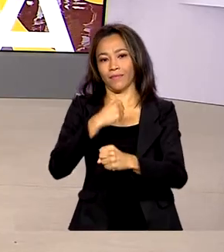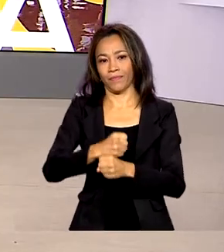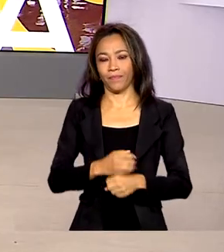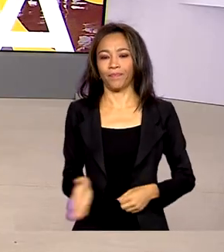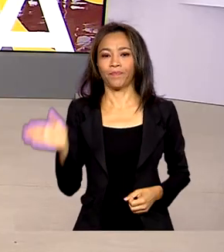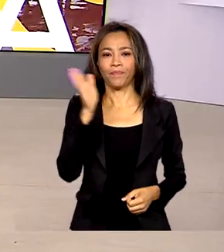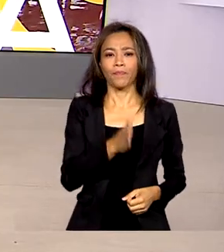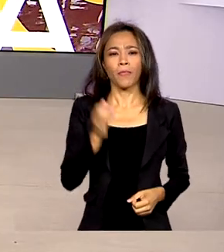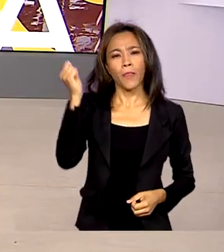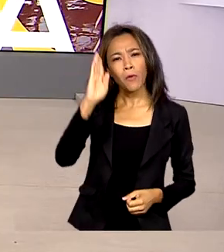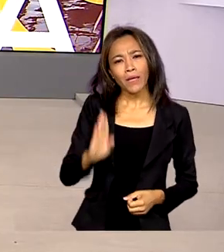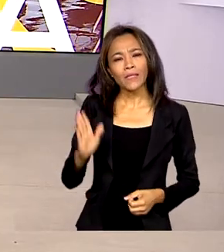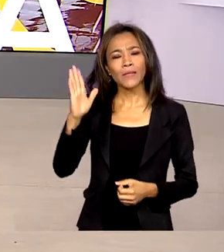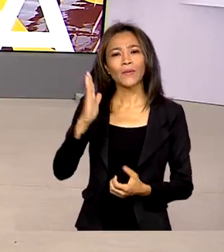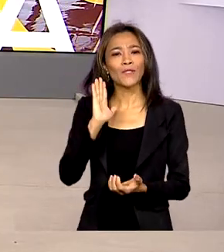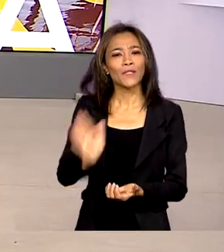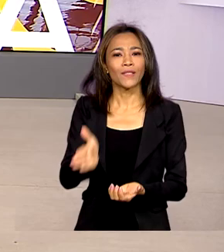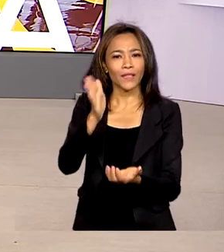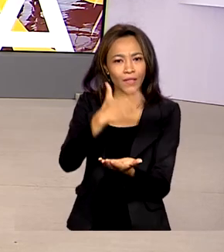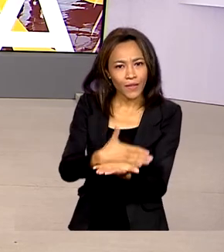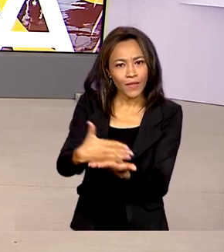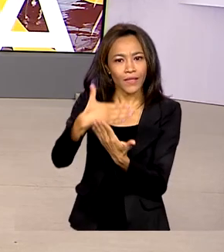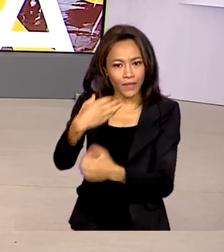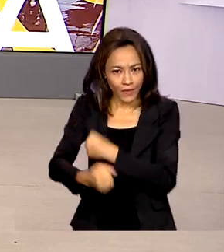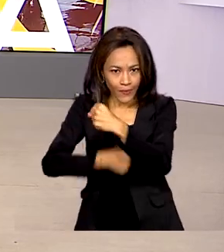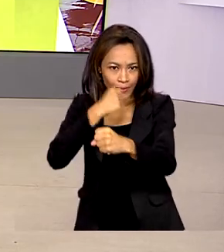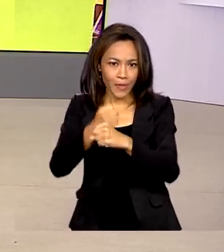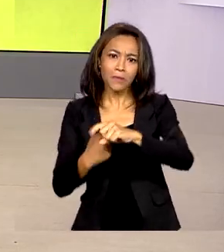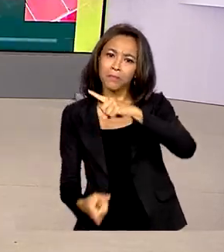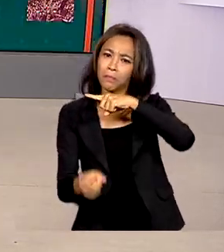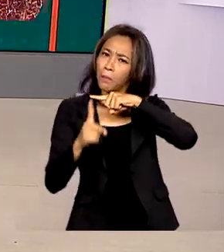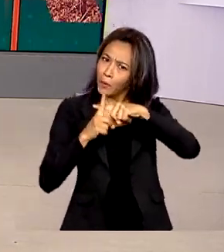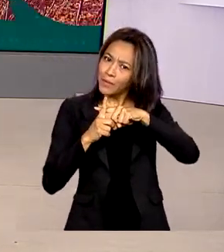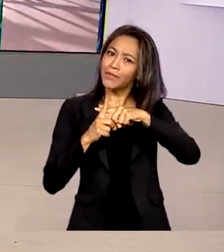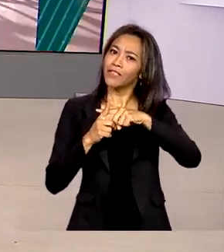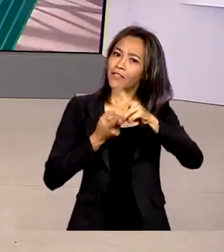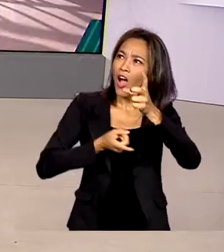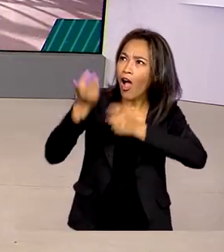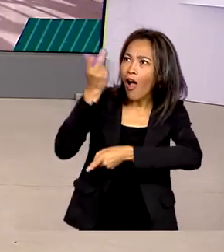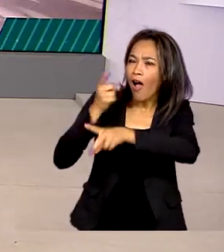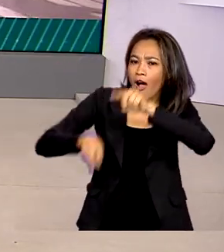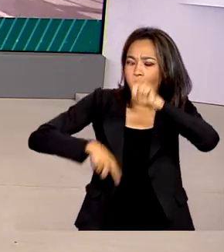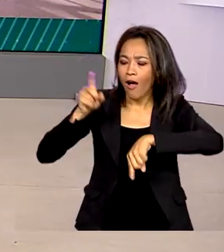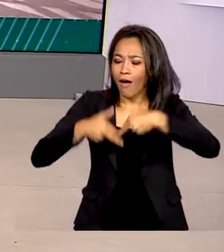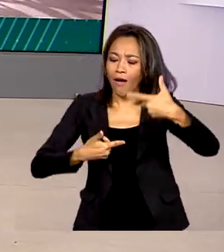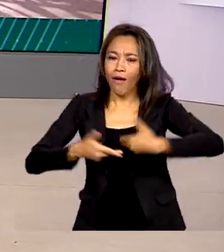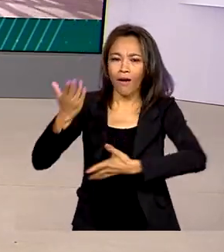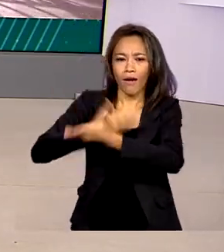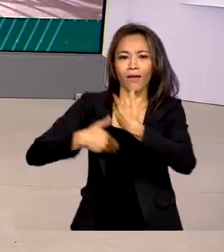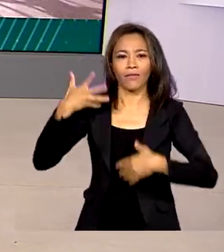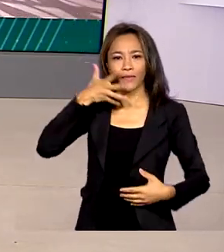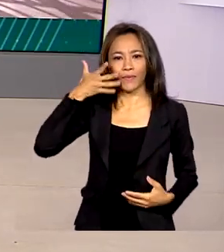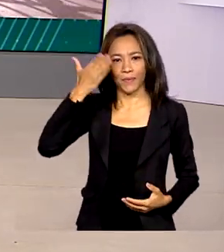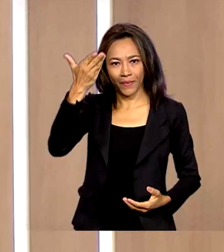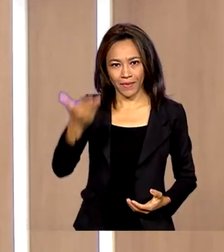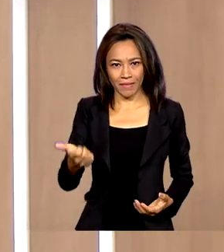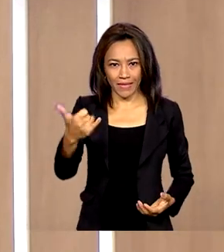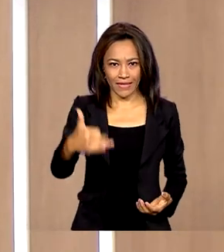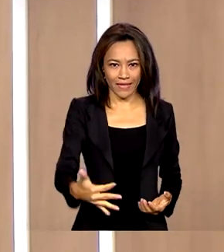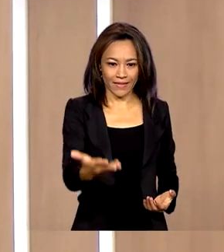Brasil começou o ano com um saldo positivo nas trocas com o exterior. Quem comenta é Ricardo Caldas.